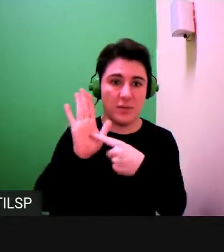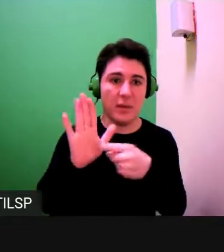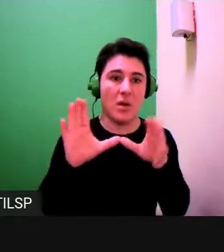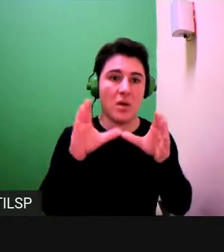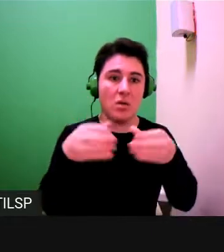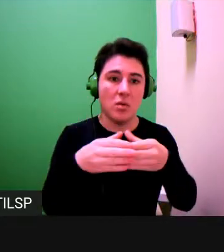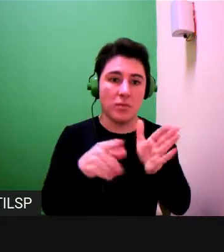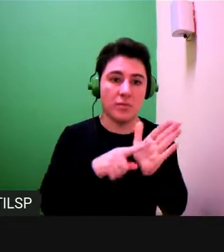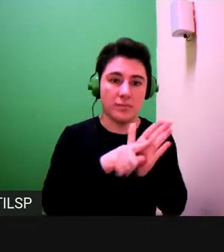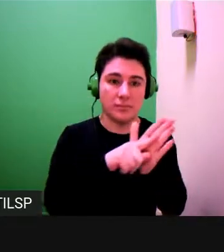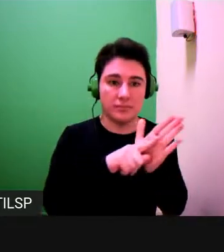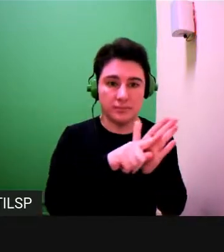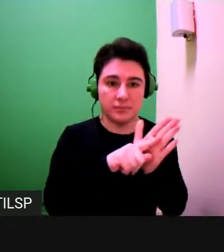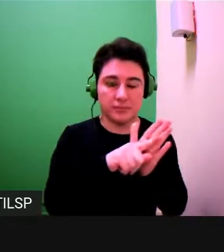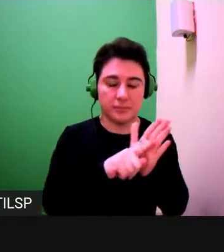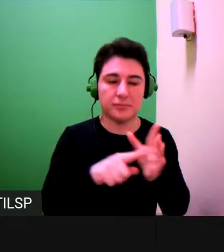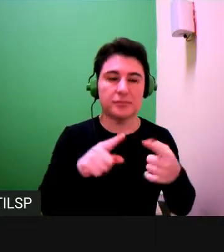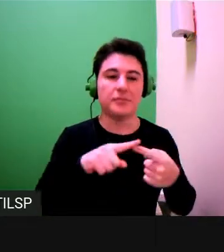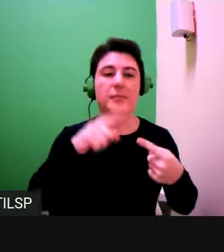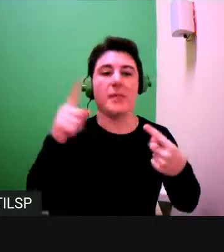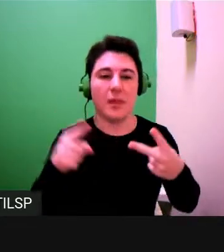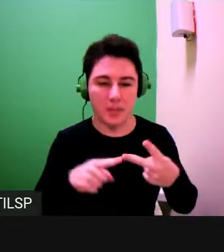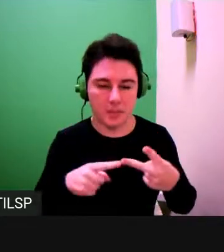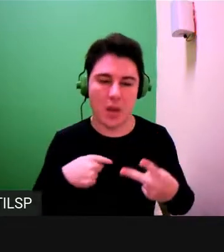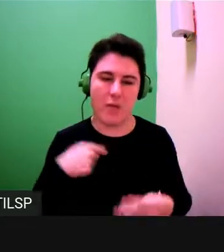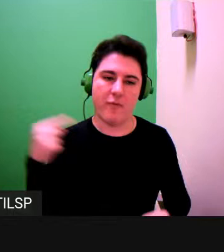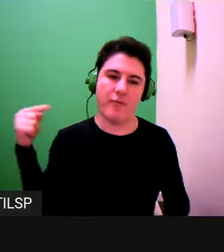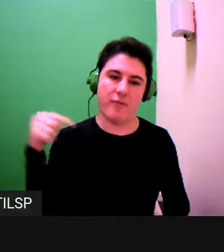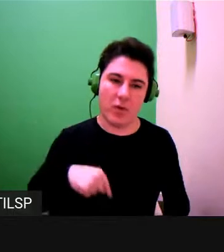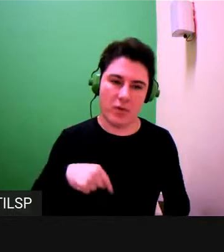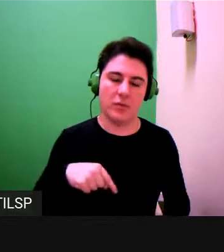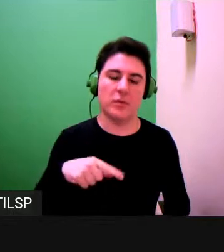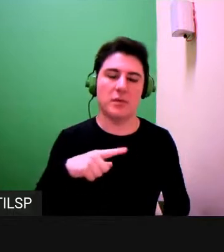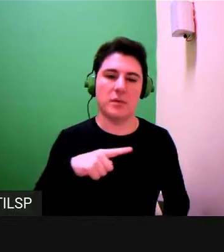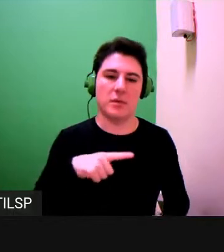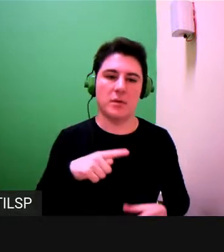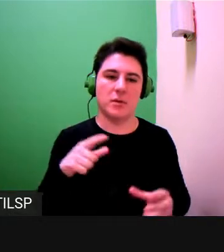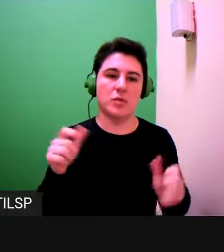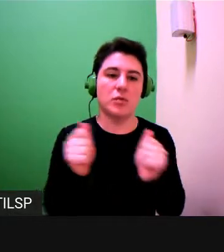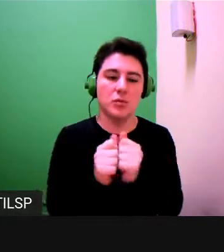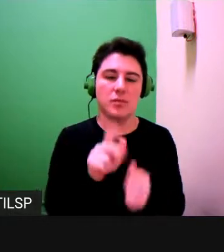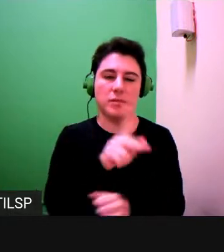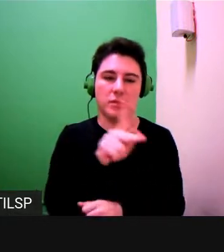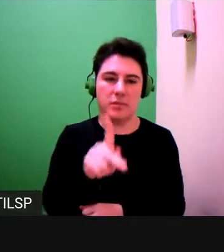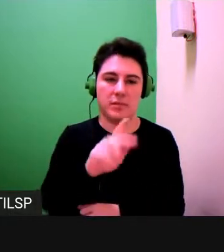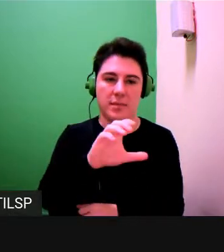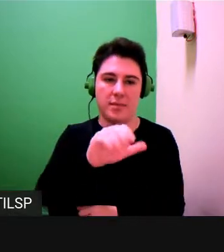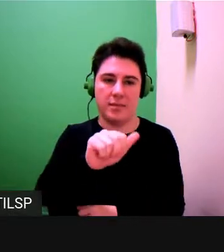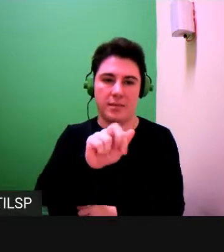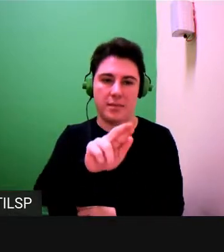pesquisa, e em seguida voltarei com a nossa mediadora, a professora Carla.